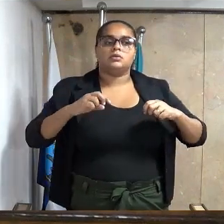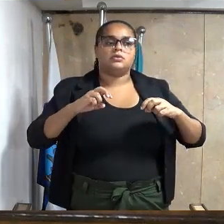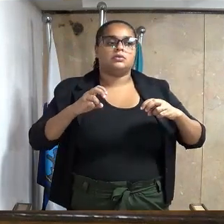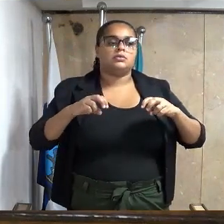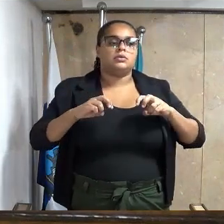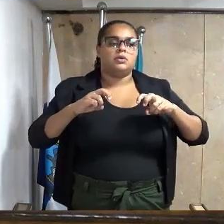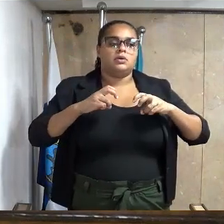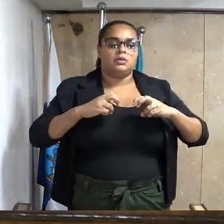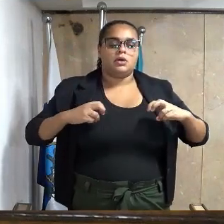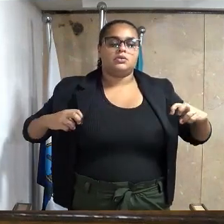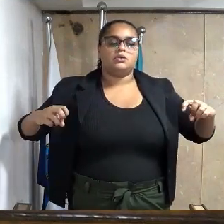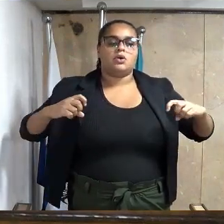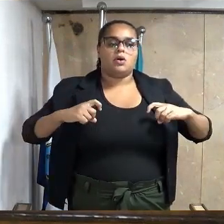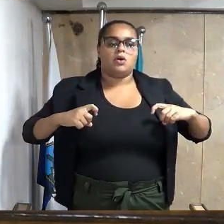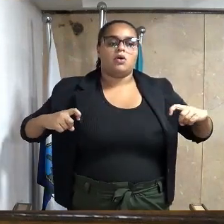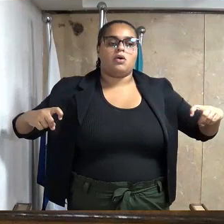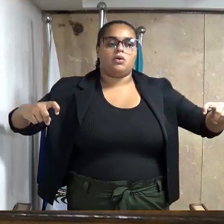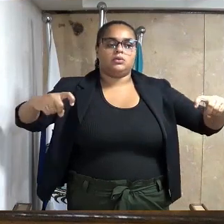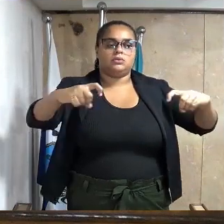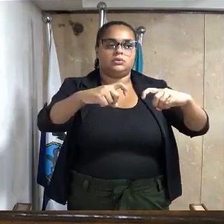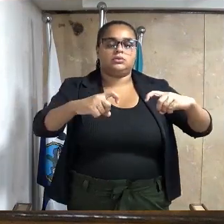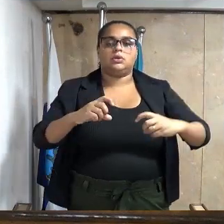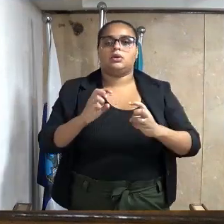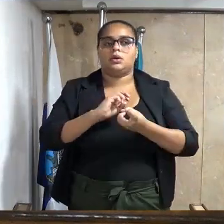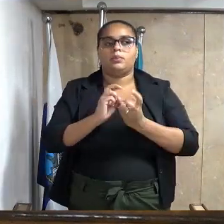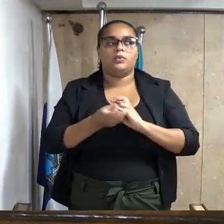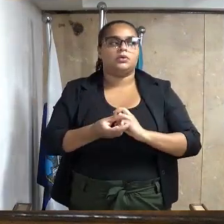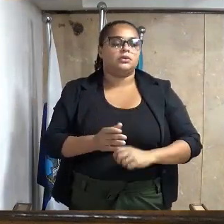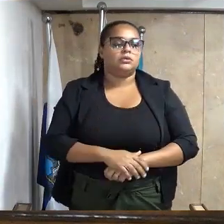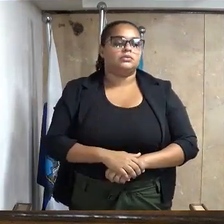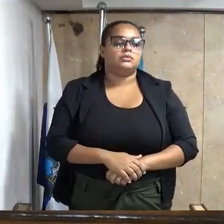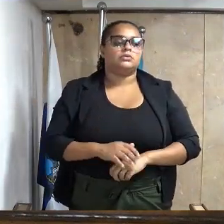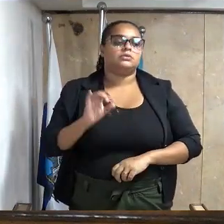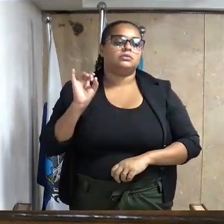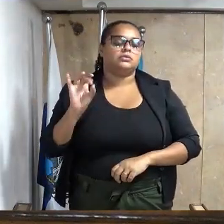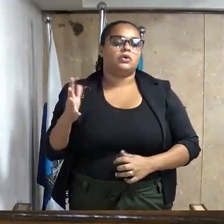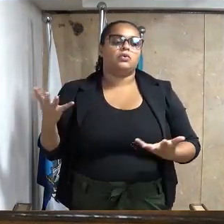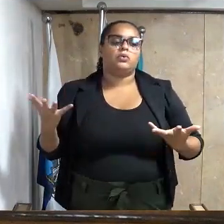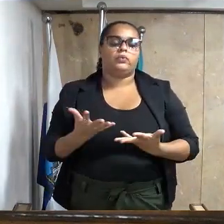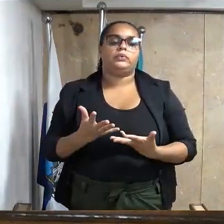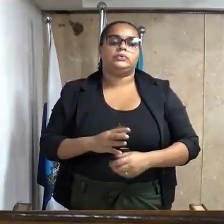rodas de Capoeira. Senhor presidente, esse é o expediente.